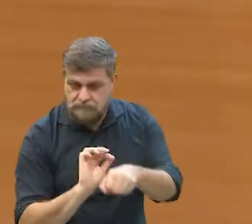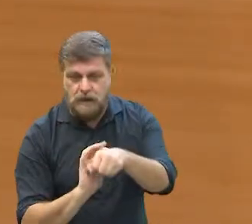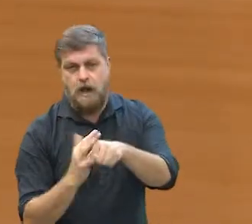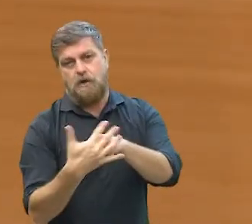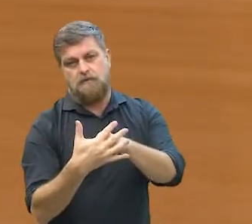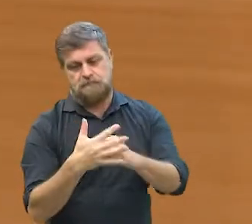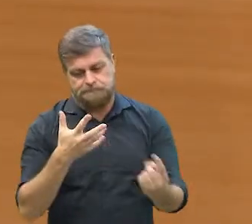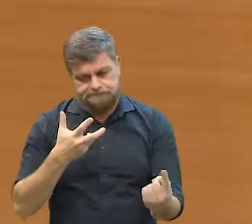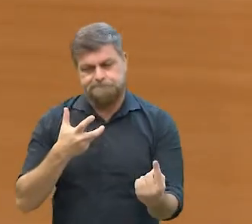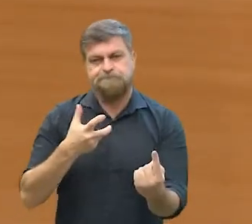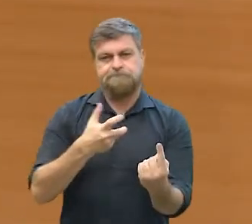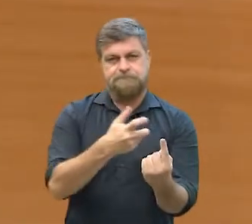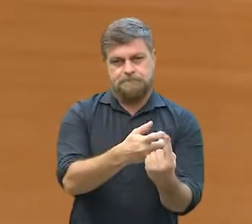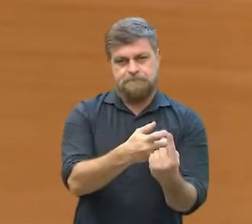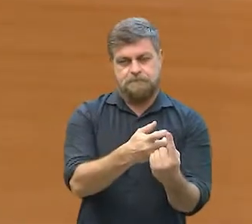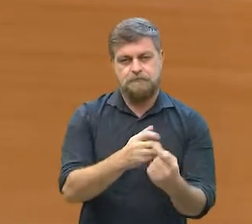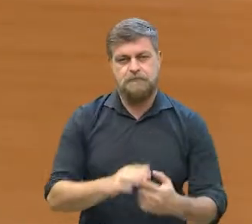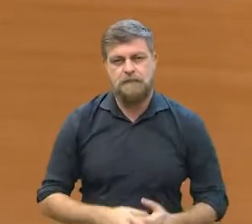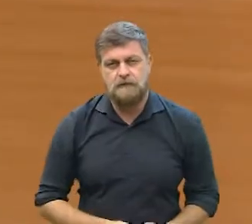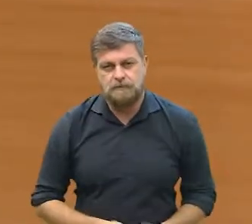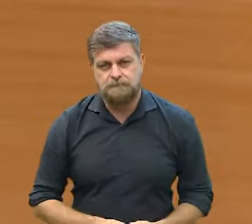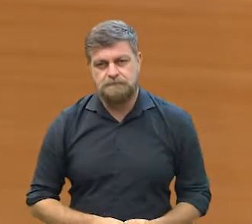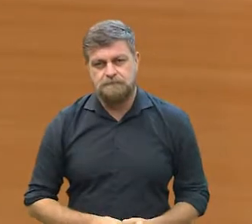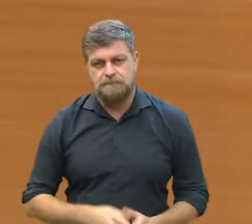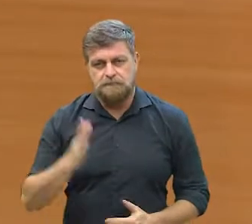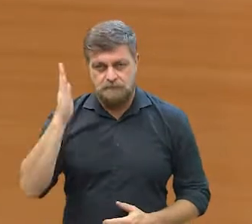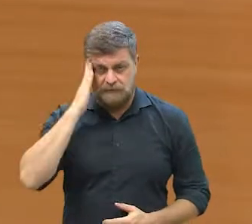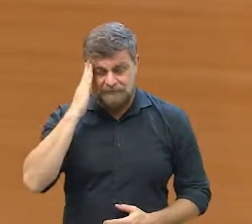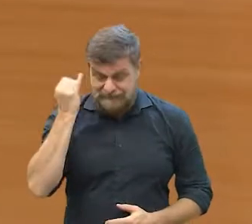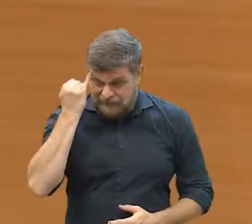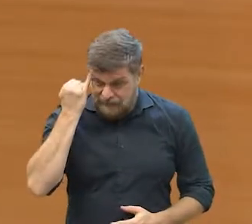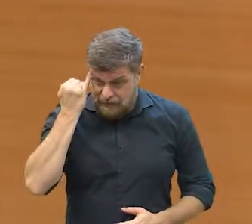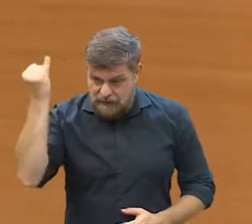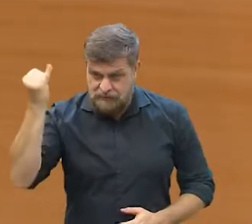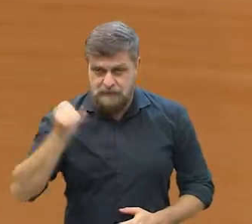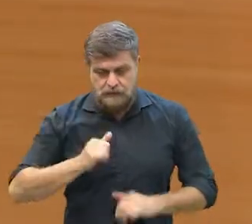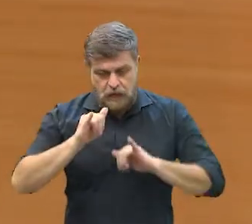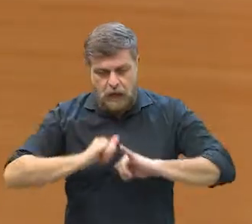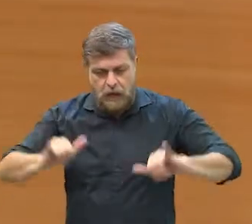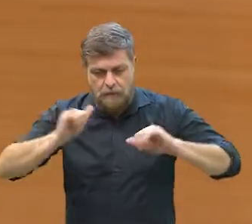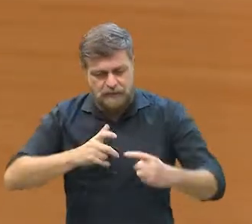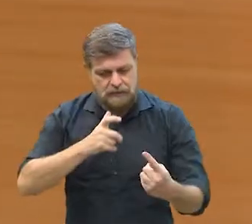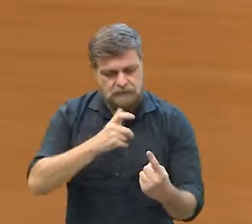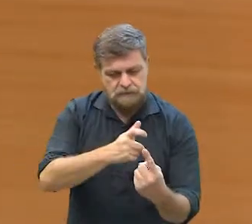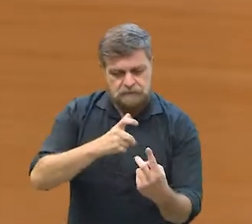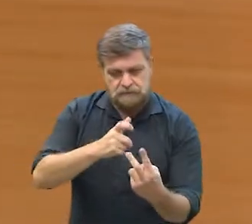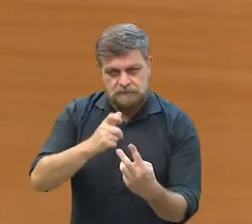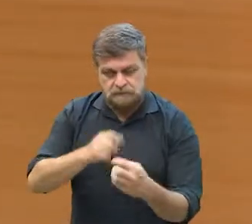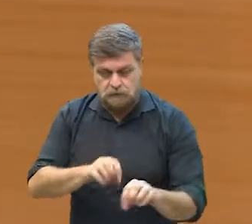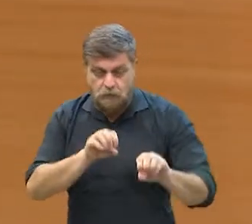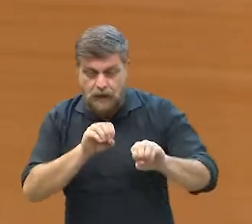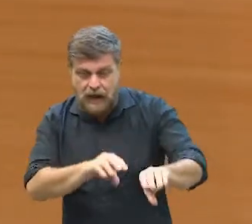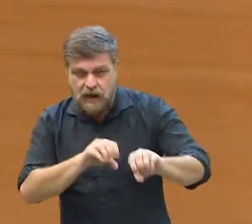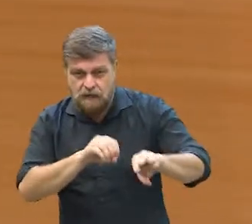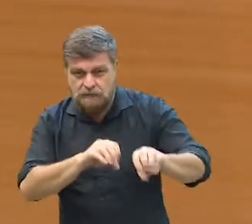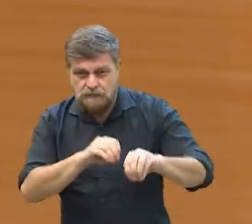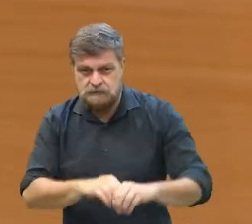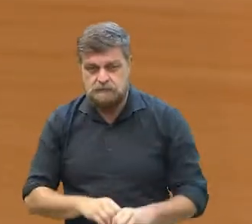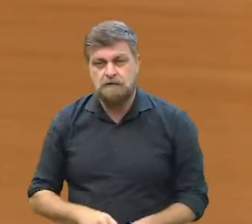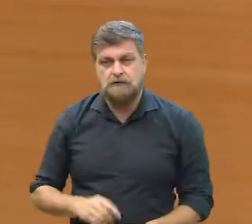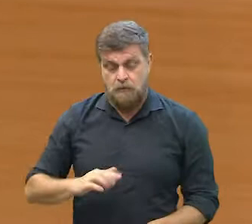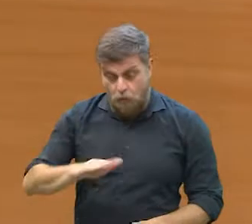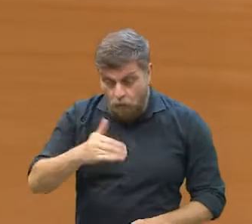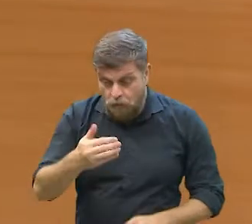Covid é o que está no centro, né? Com certeza, a ideia, a vacinação, todo processo educativo,